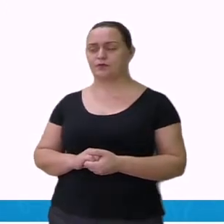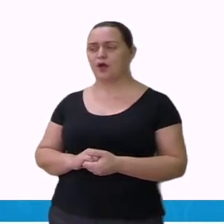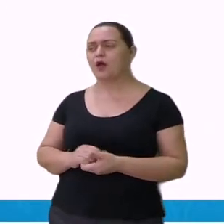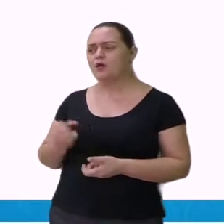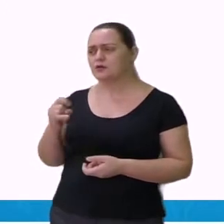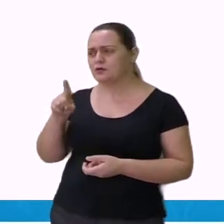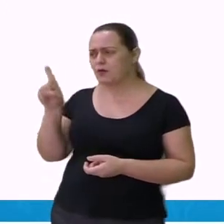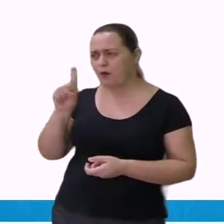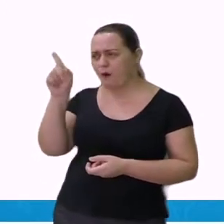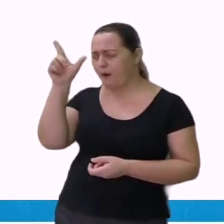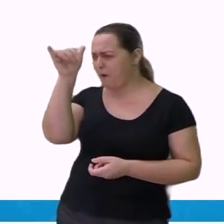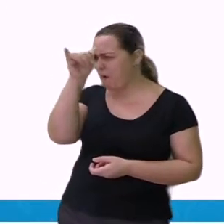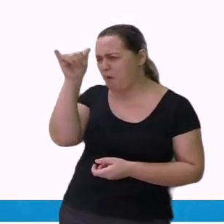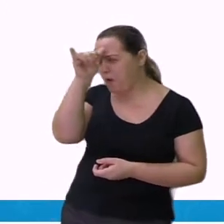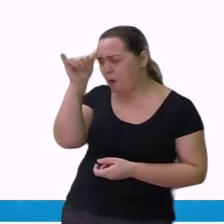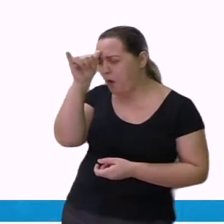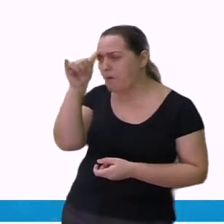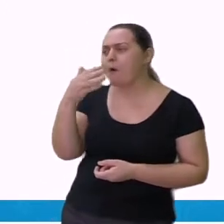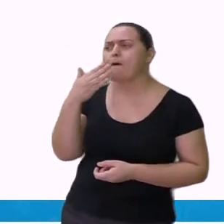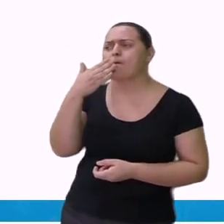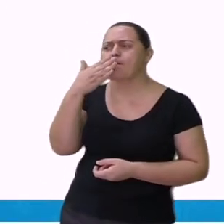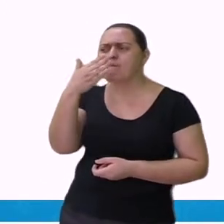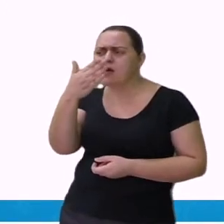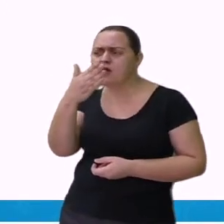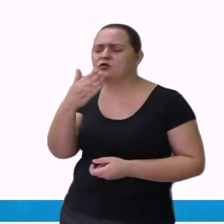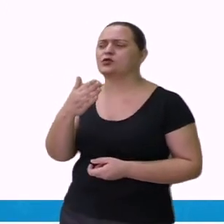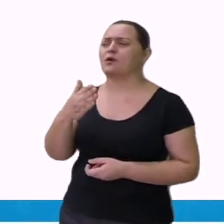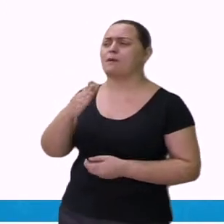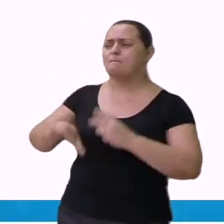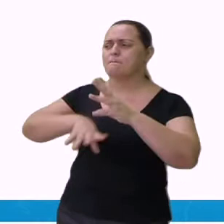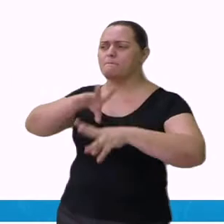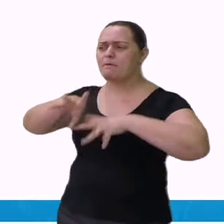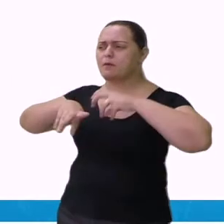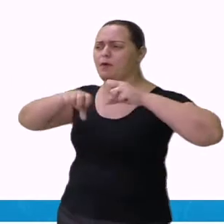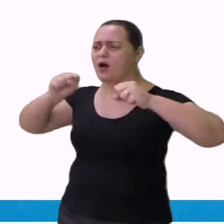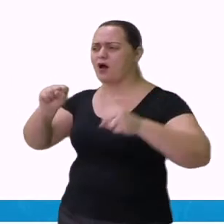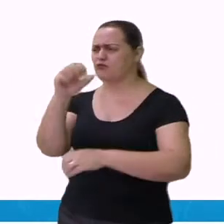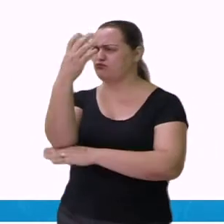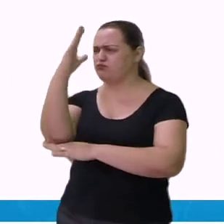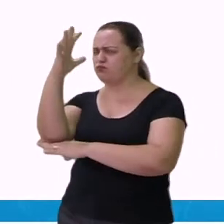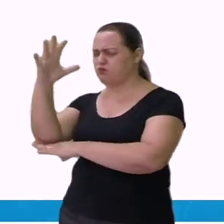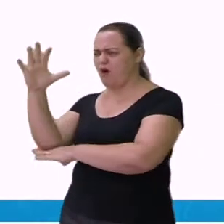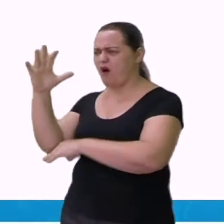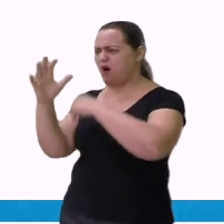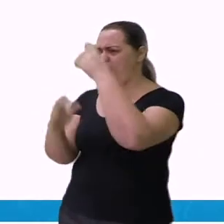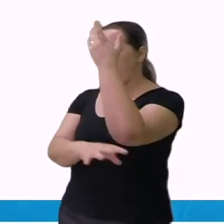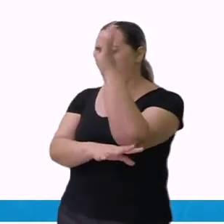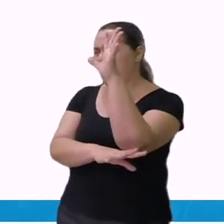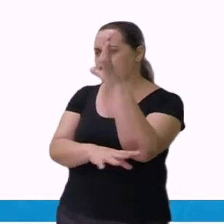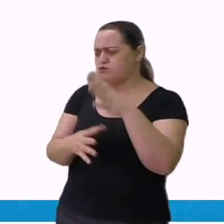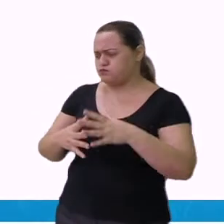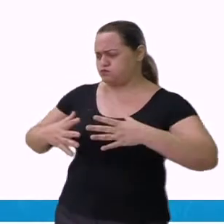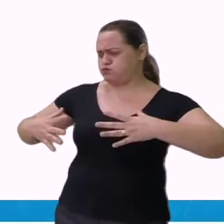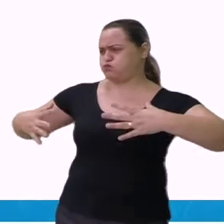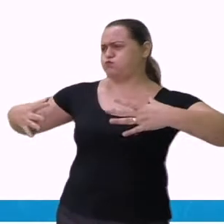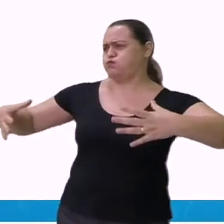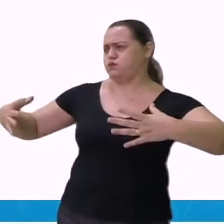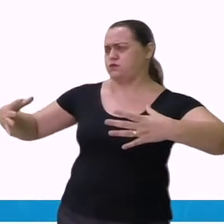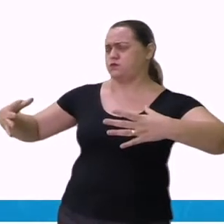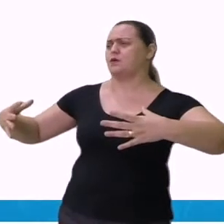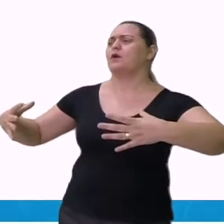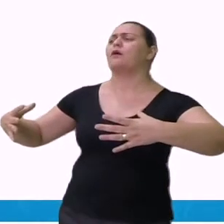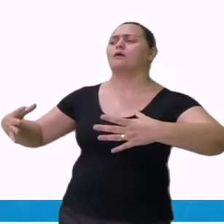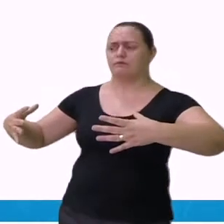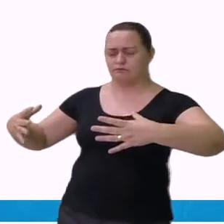não for bobo, tem de pedir para alguém amarrá-lo bem amarrado numa árvore bem grossa.